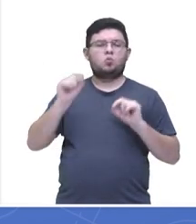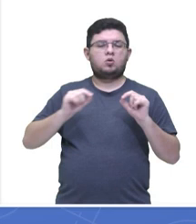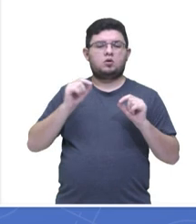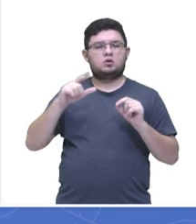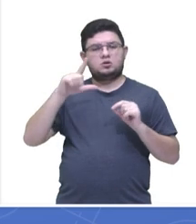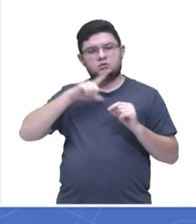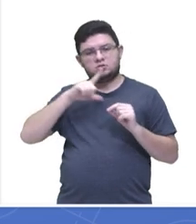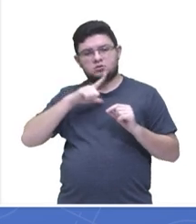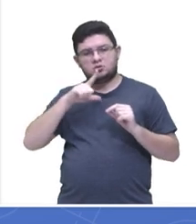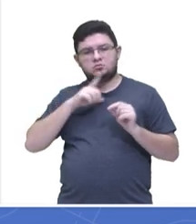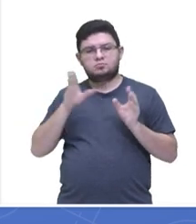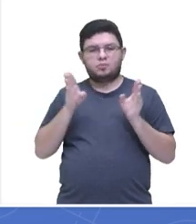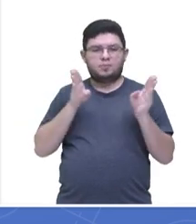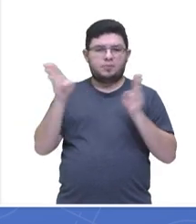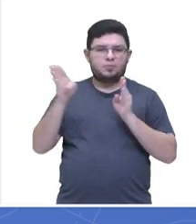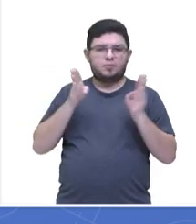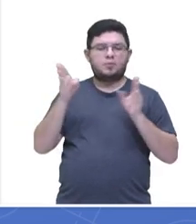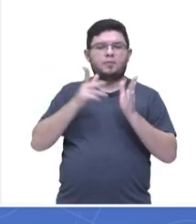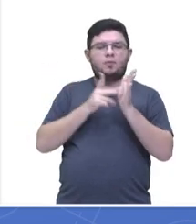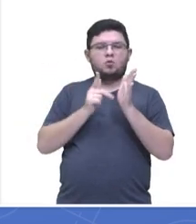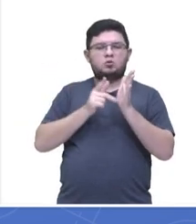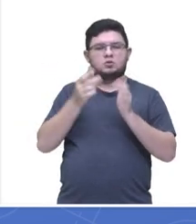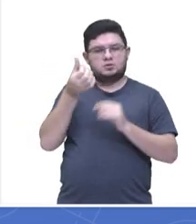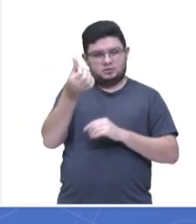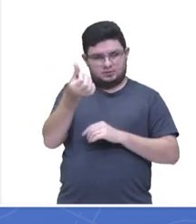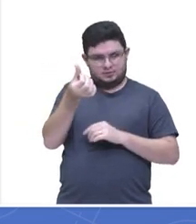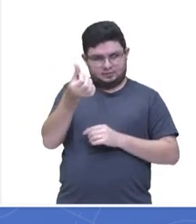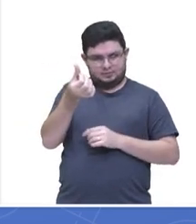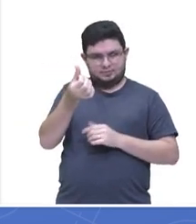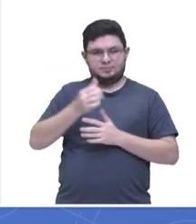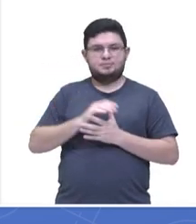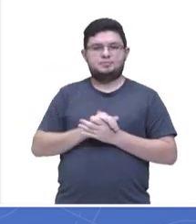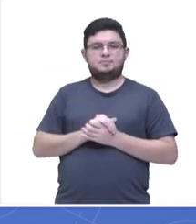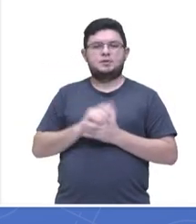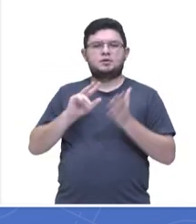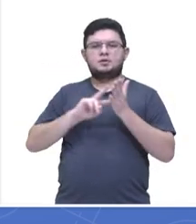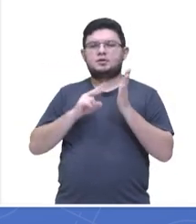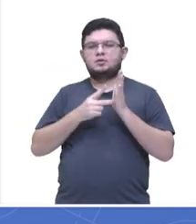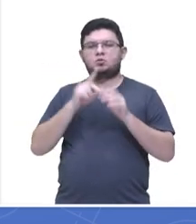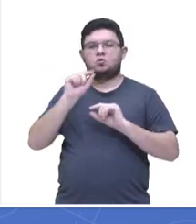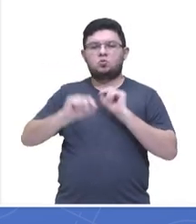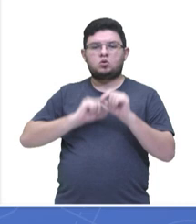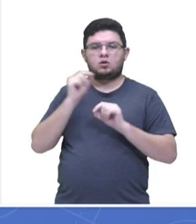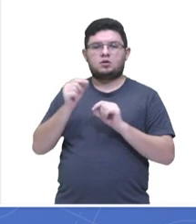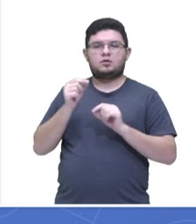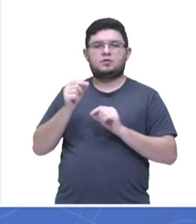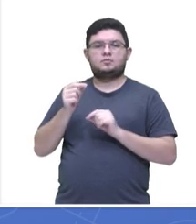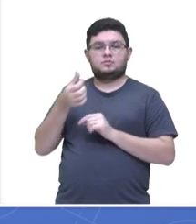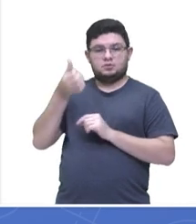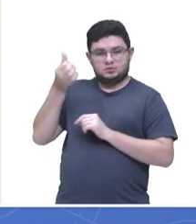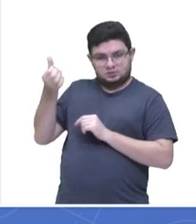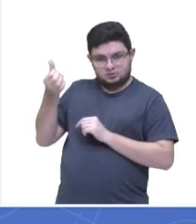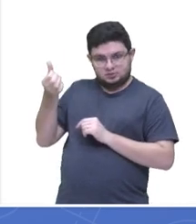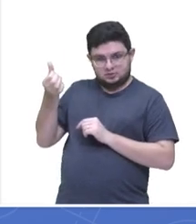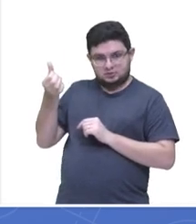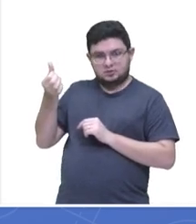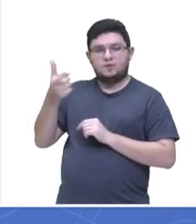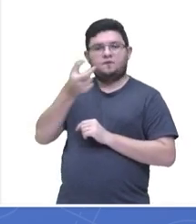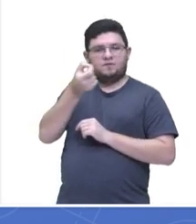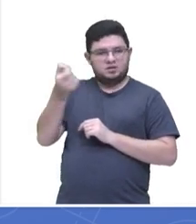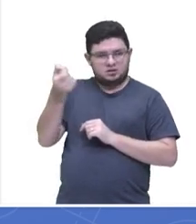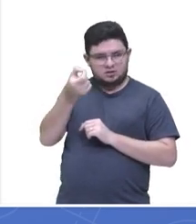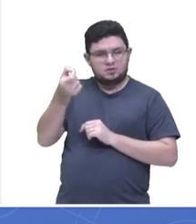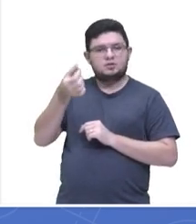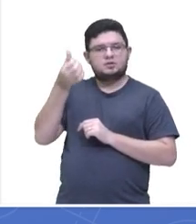dentro da nota 6. Isso quer dizer, então, que a 20ª nota em ordem é 6 e a